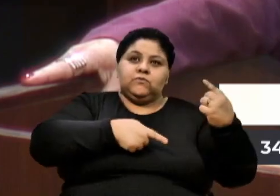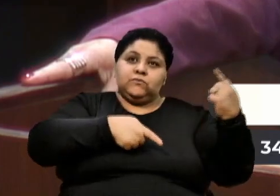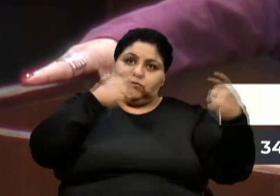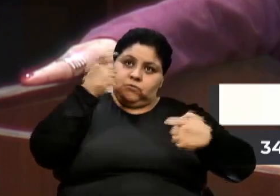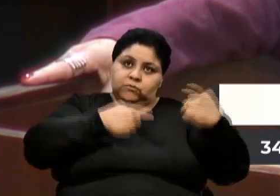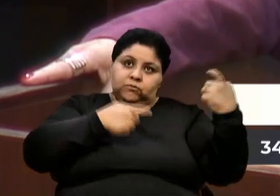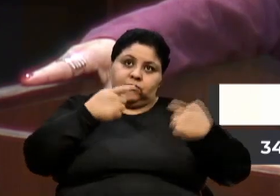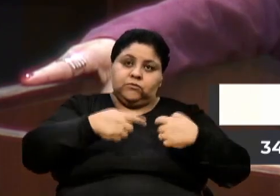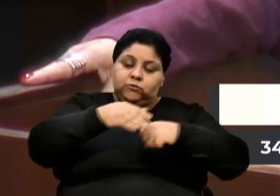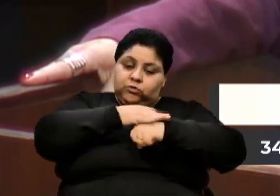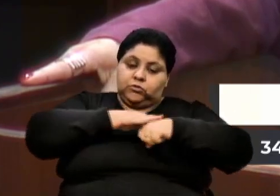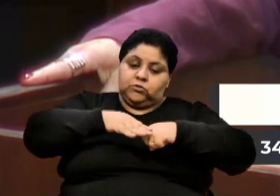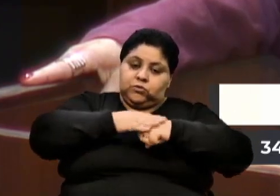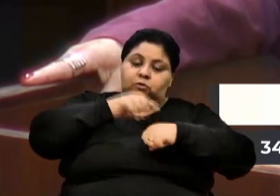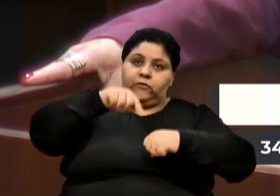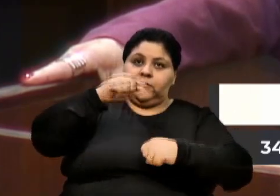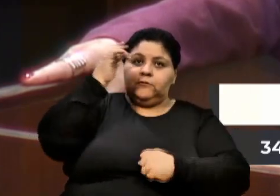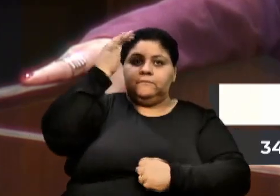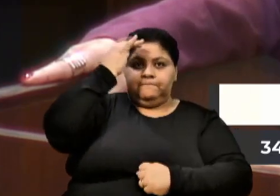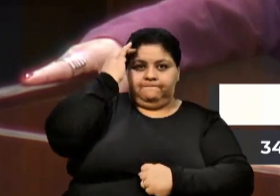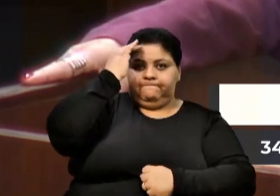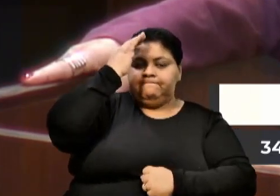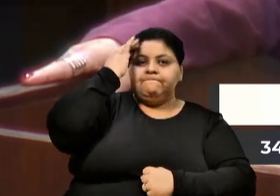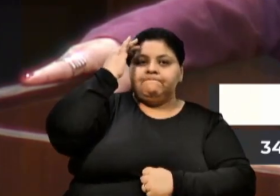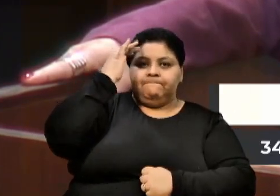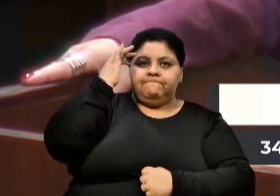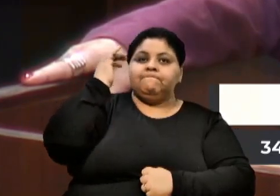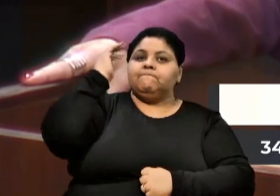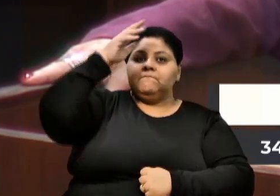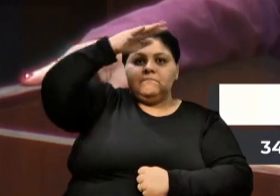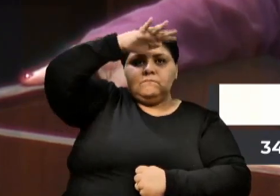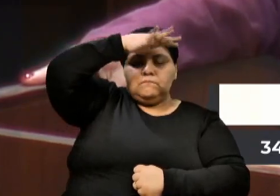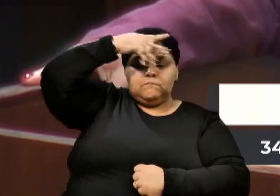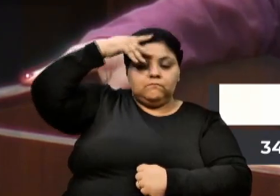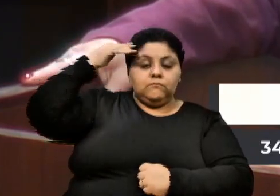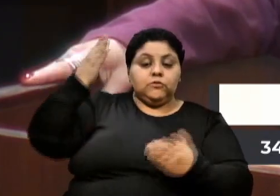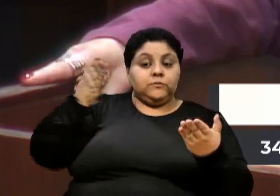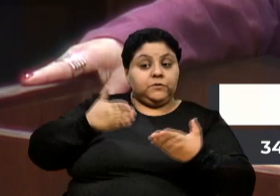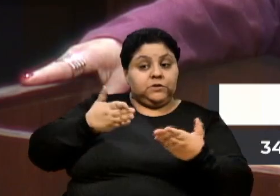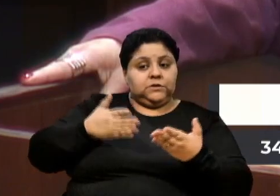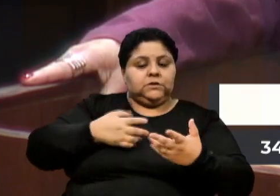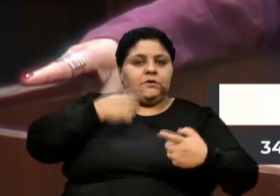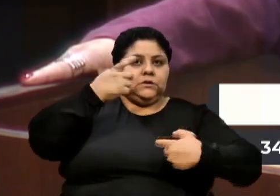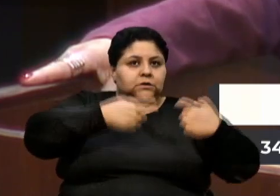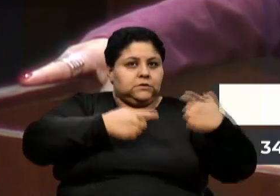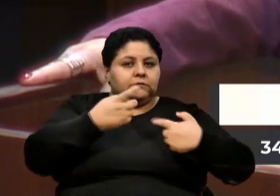municipal, que o município já tem essa discussão e essa preocupação também.